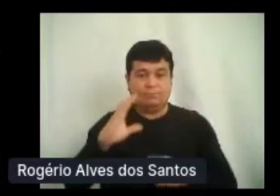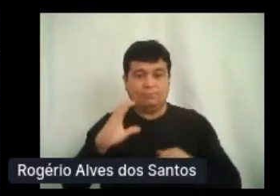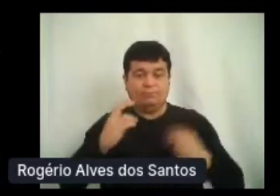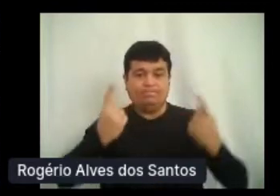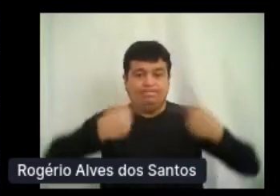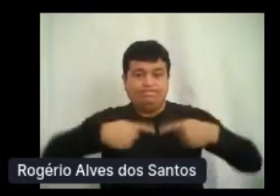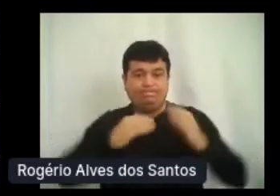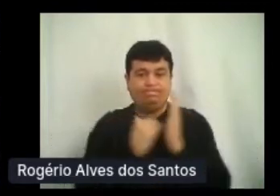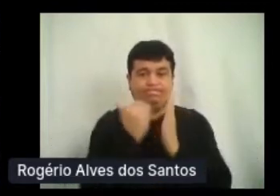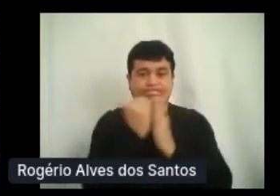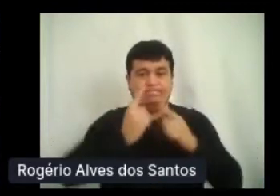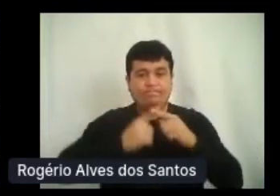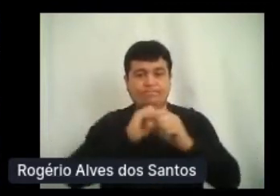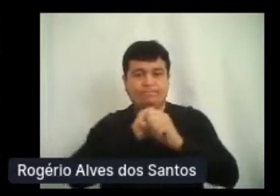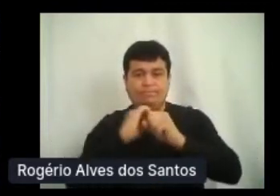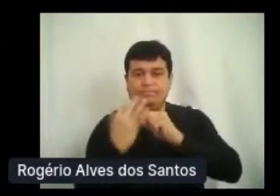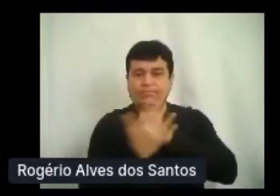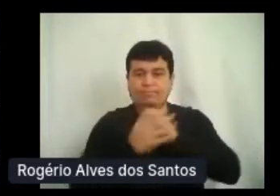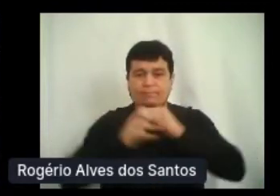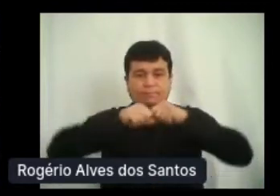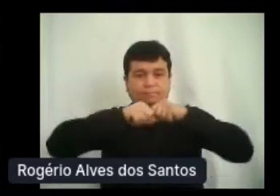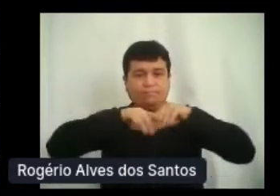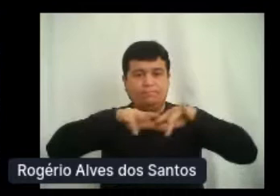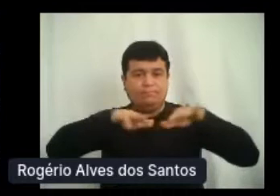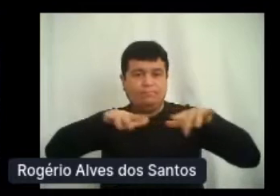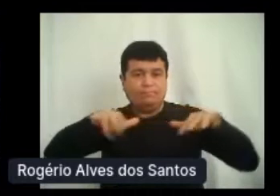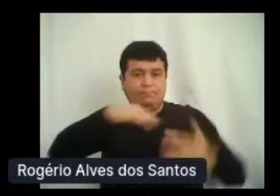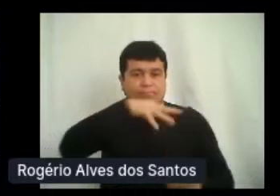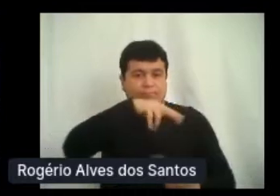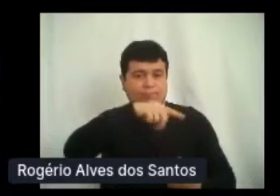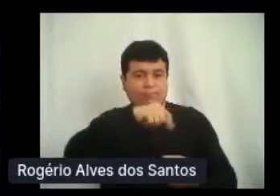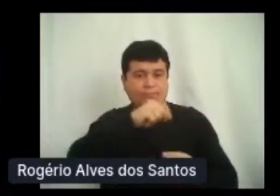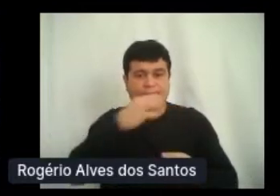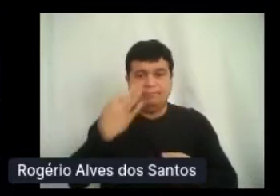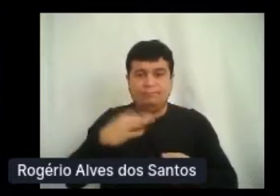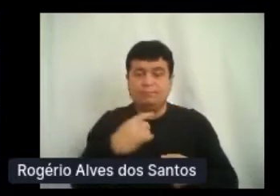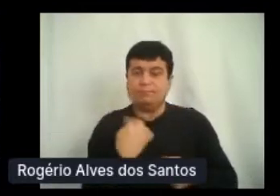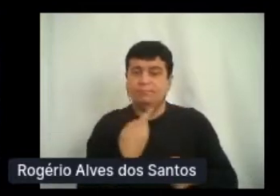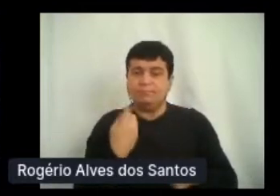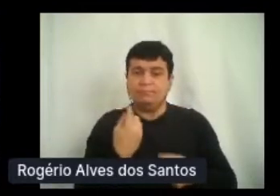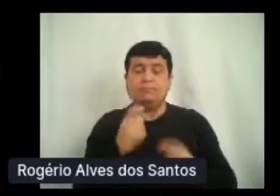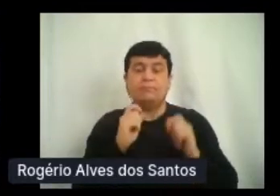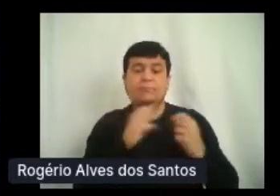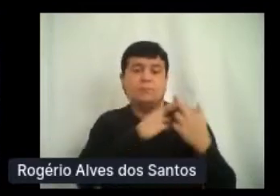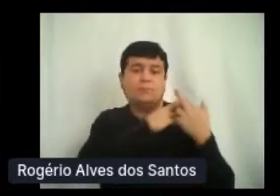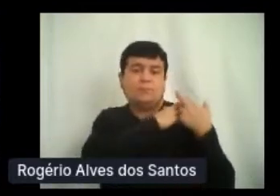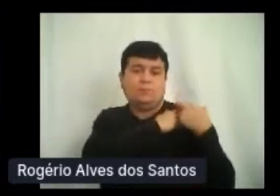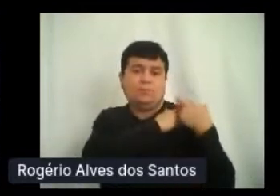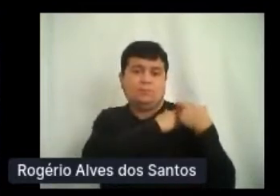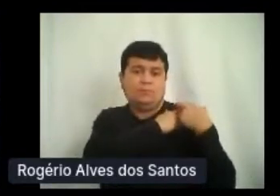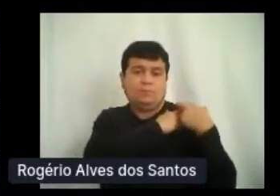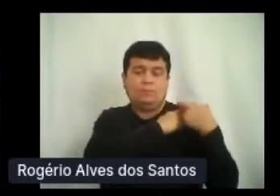pandemia que atingiu o mundo todo. Nós, da organização, iniciamos o ano com um grande planejamento,